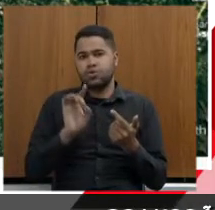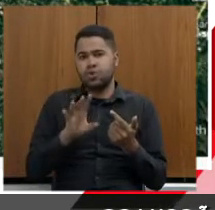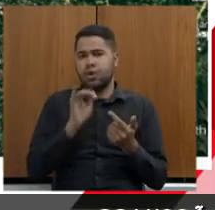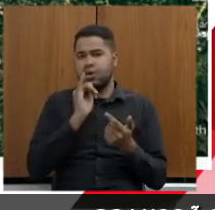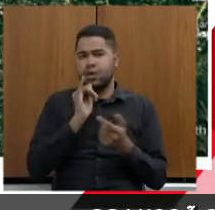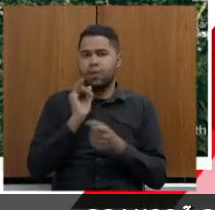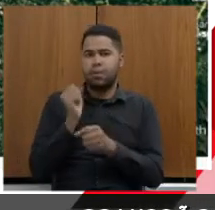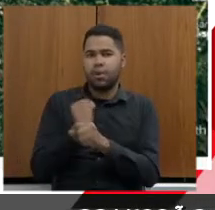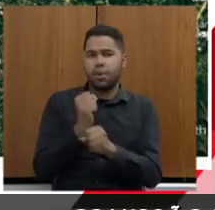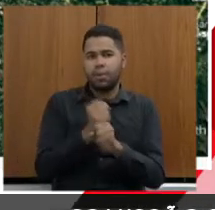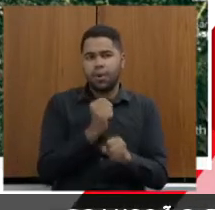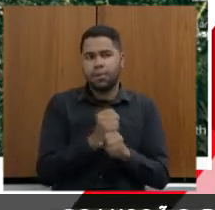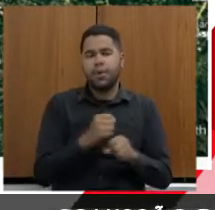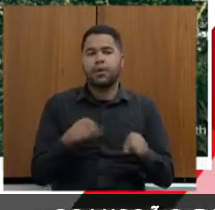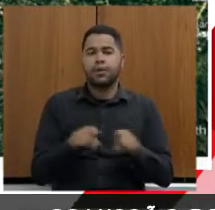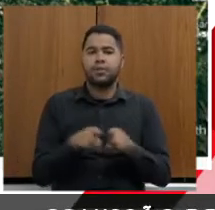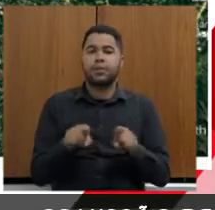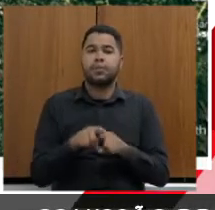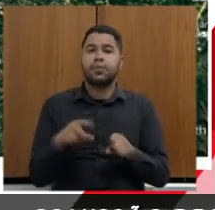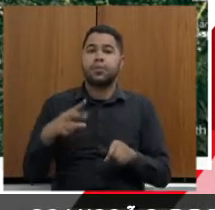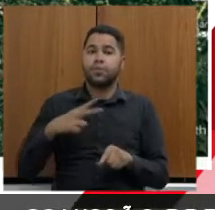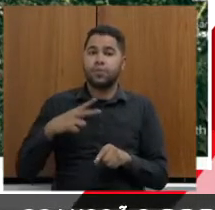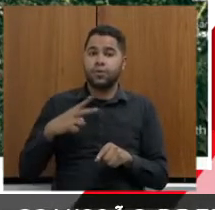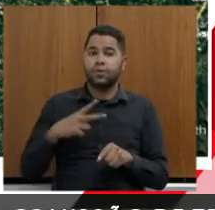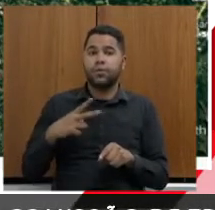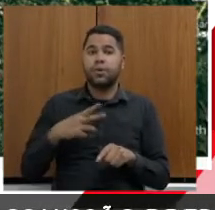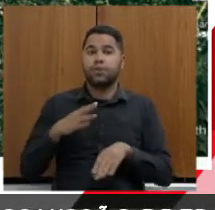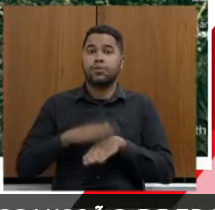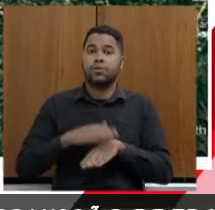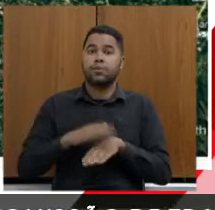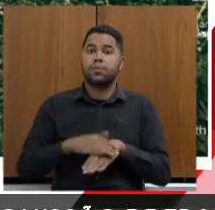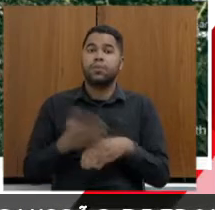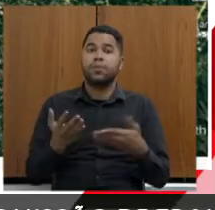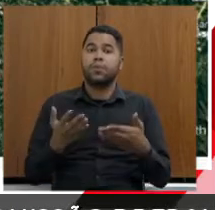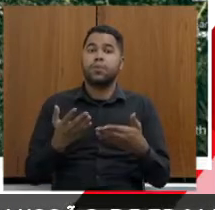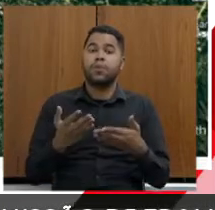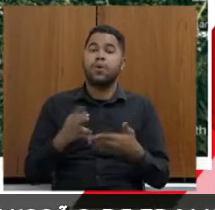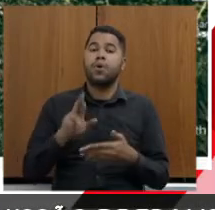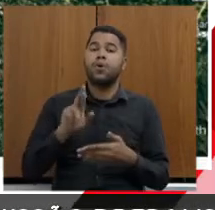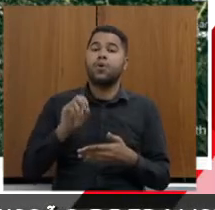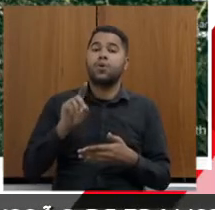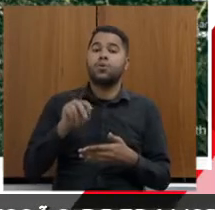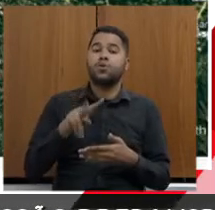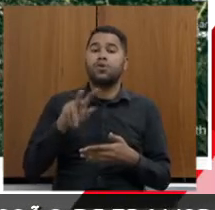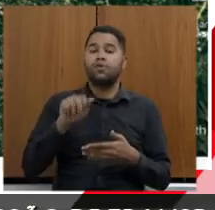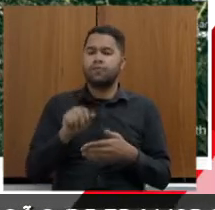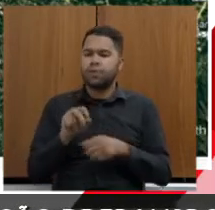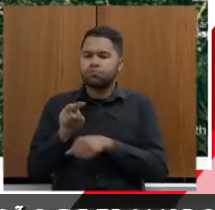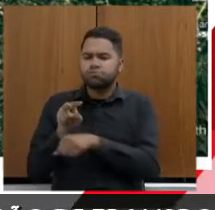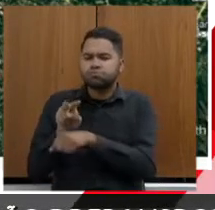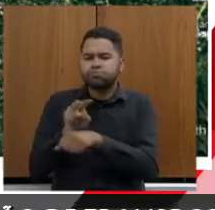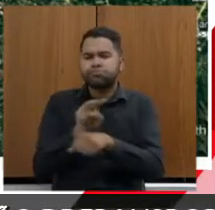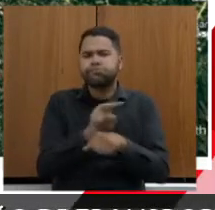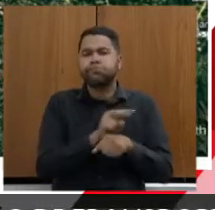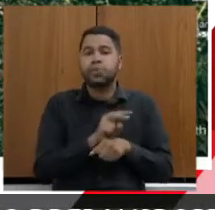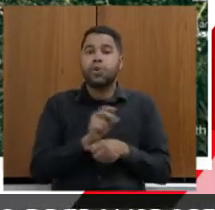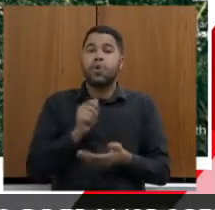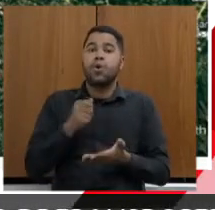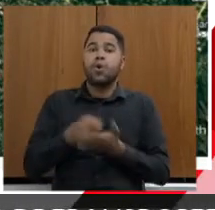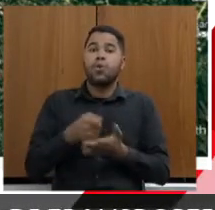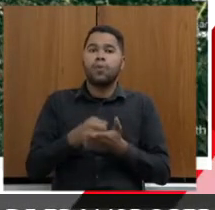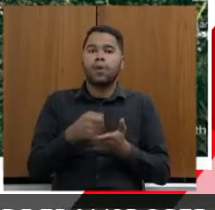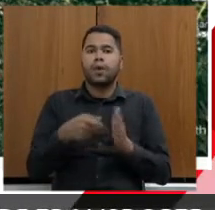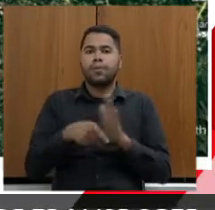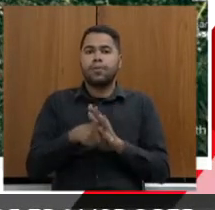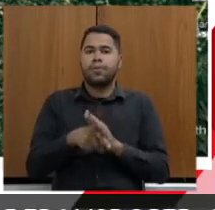obra, a gente está dizendo que o privado vai fazer a manutenção integral da rodovia, vai fazer o monitoramento, obrigação de guincho